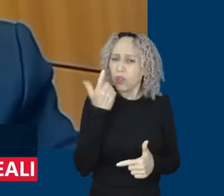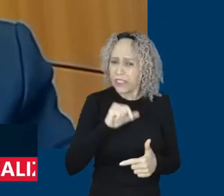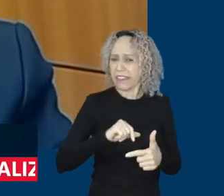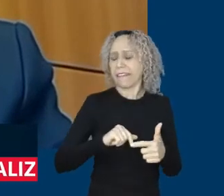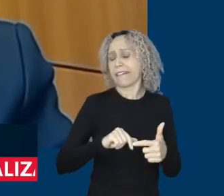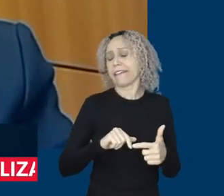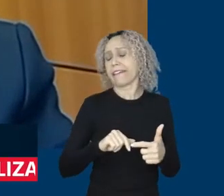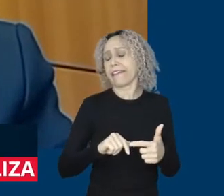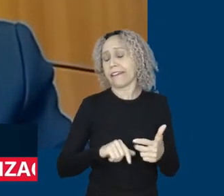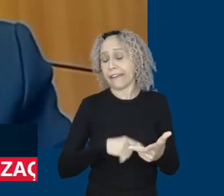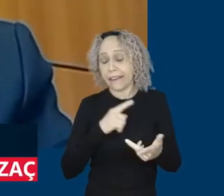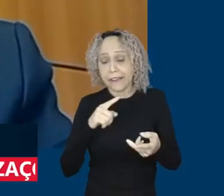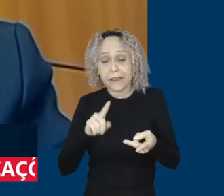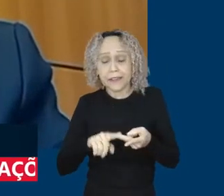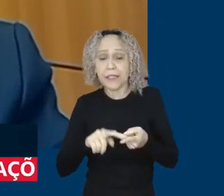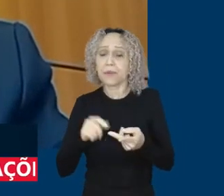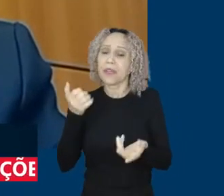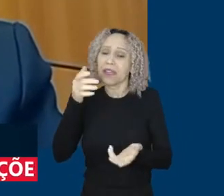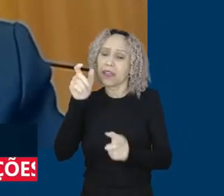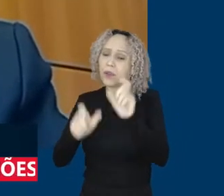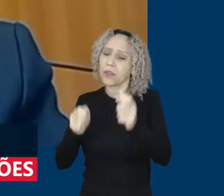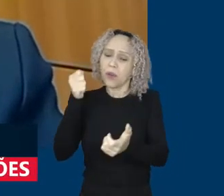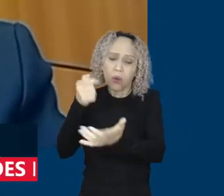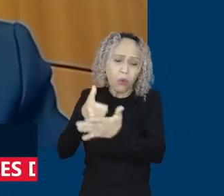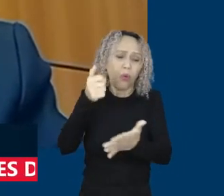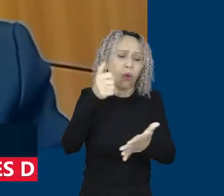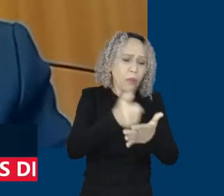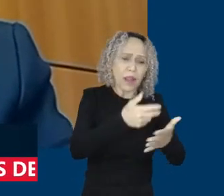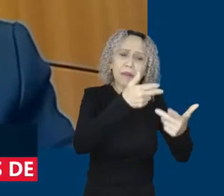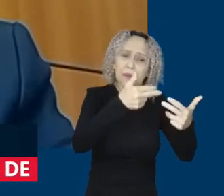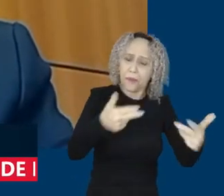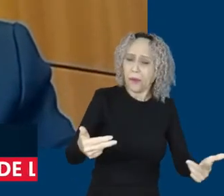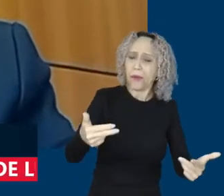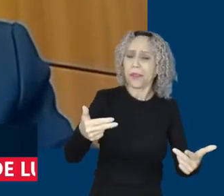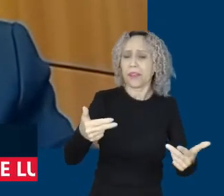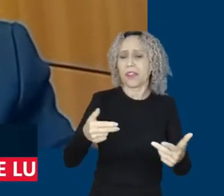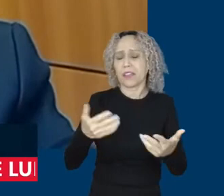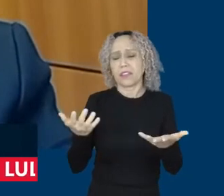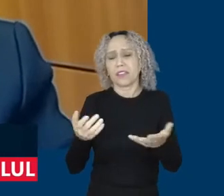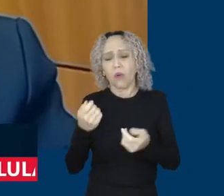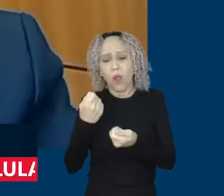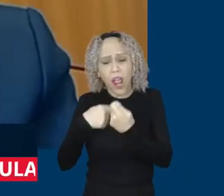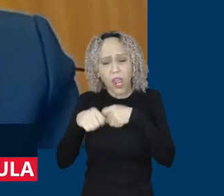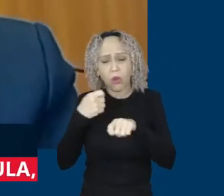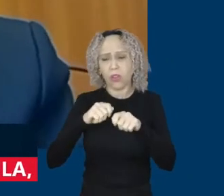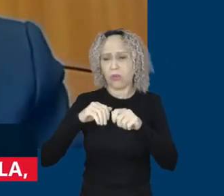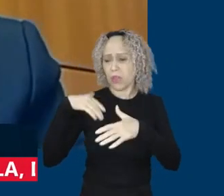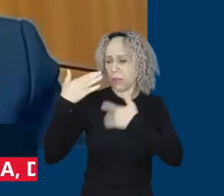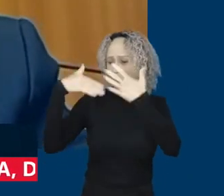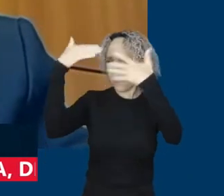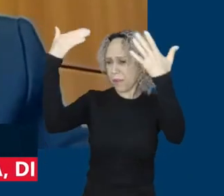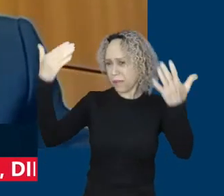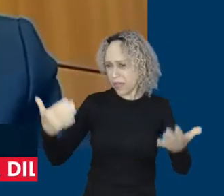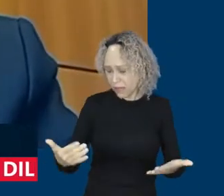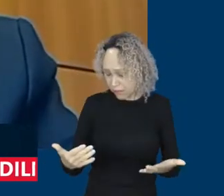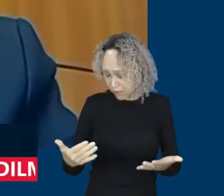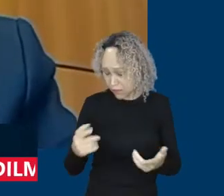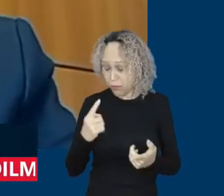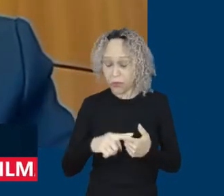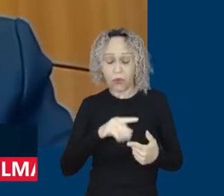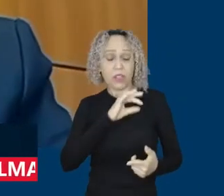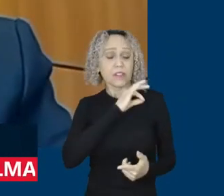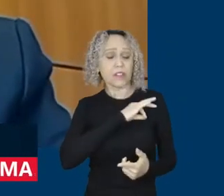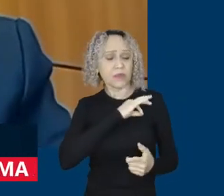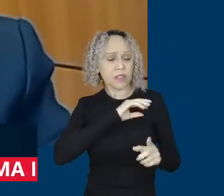a empregabilidade naquele momento porque tinha um ganho e uma perspectiva de um ganho real ou um